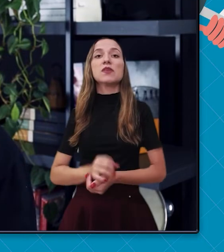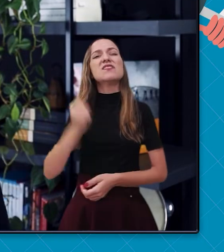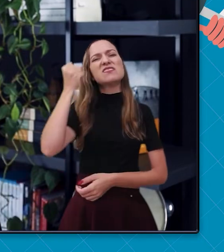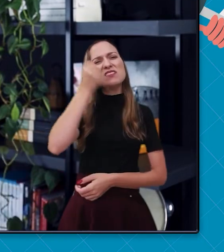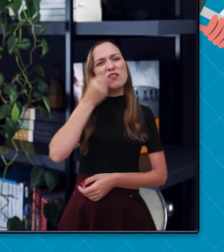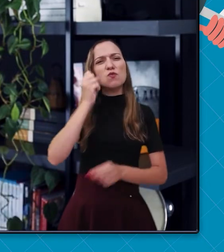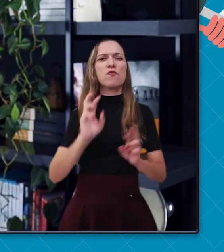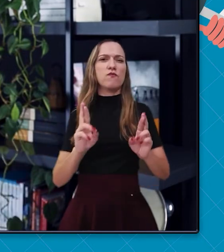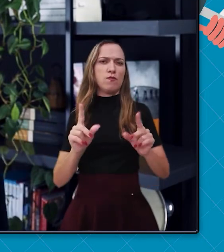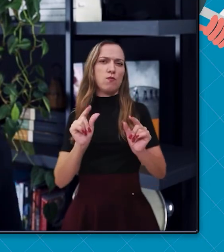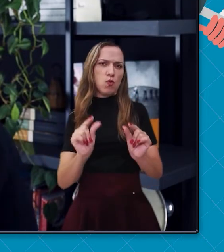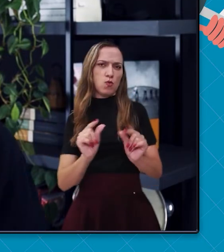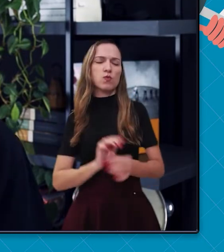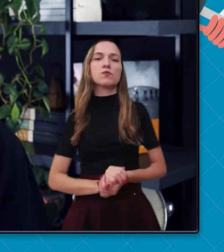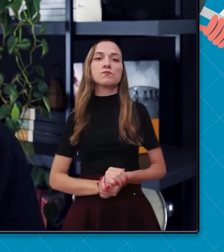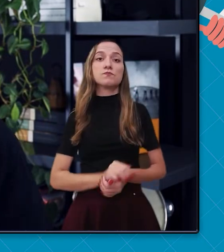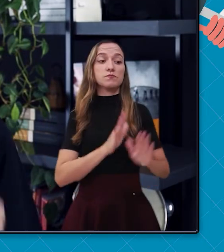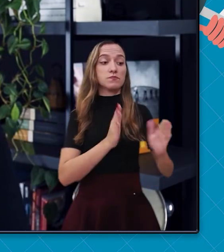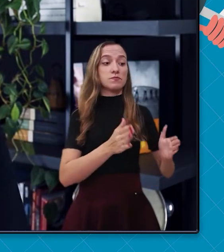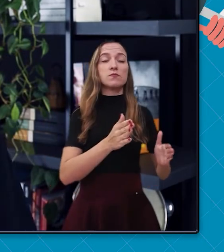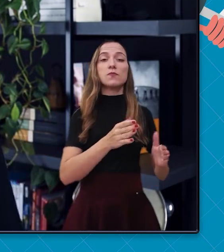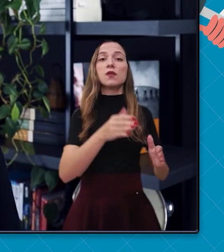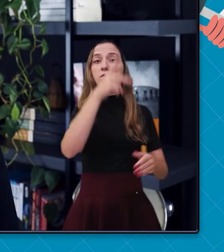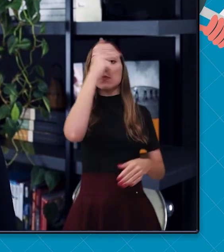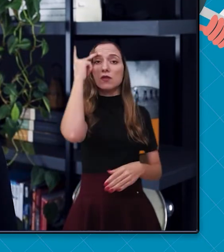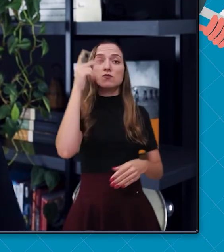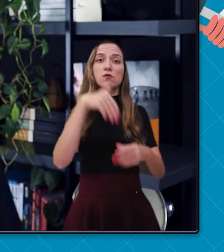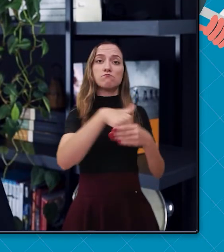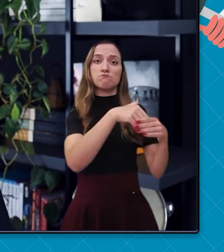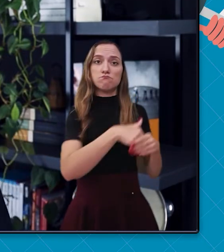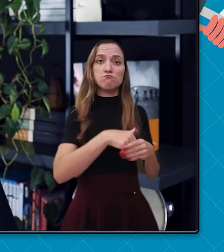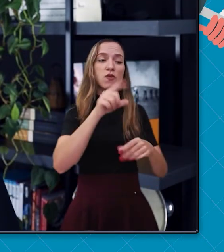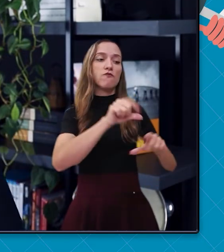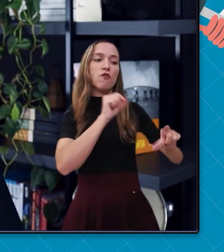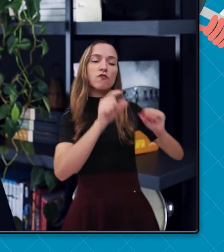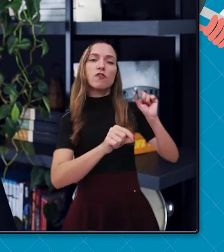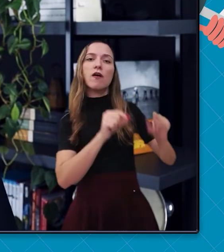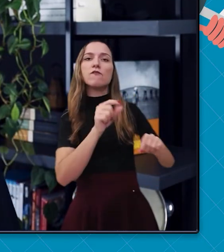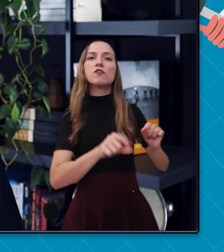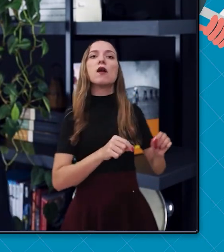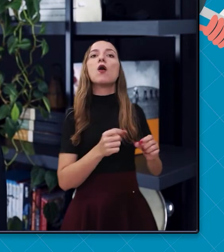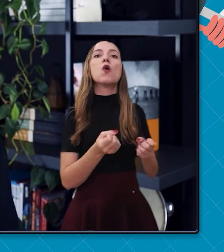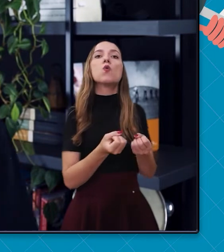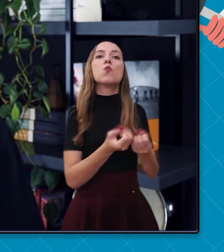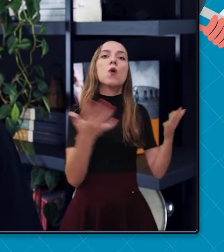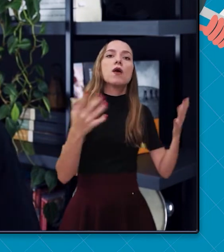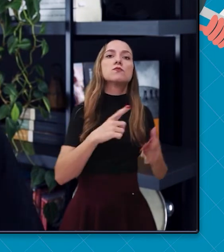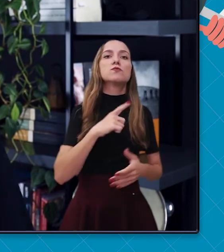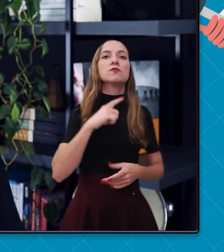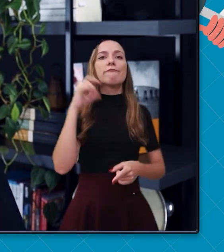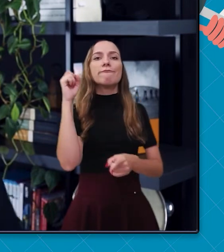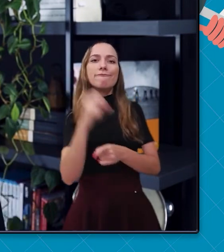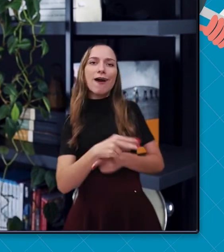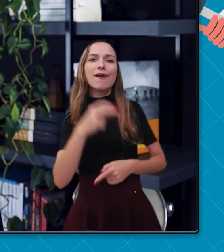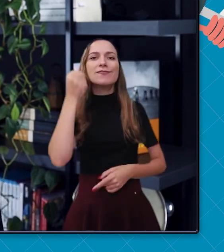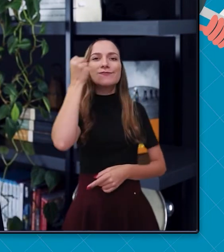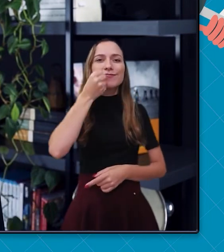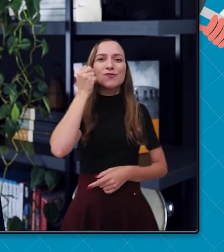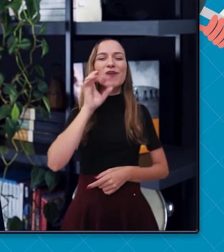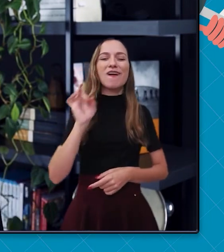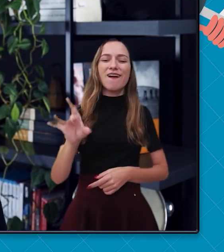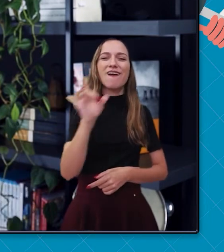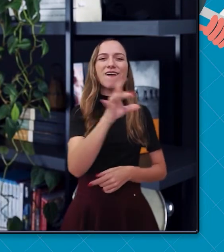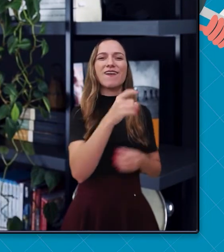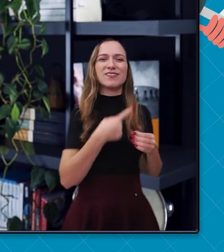diferente. Os eleitores votavam em 3 vezes a quantidade de cargos de senadores disponíveis nas